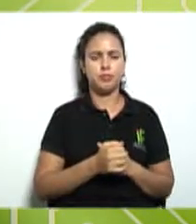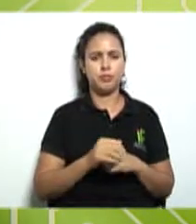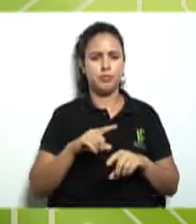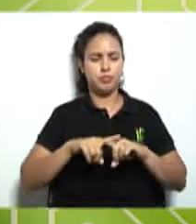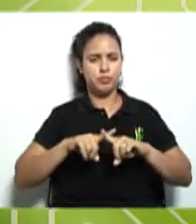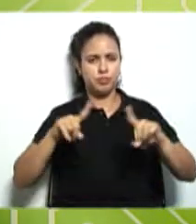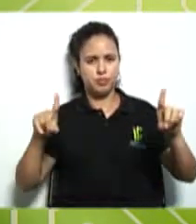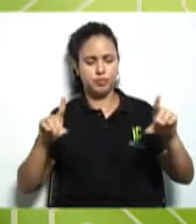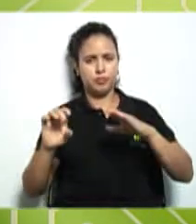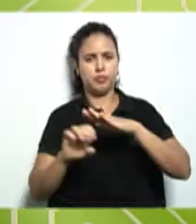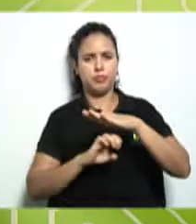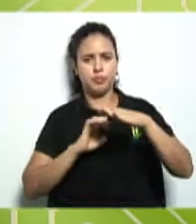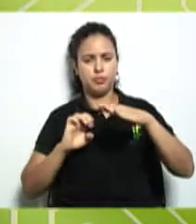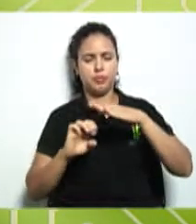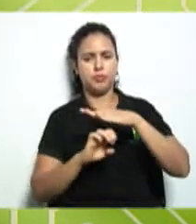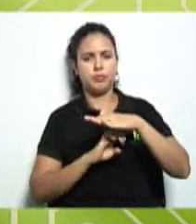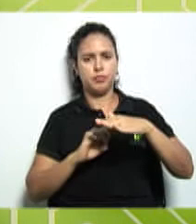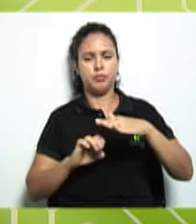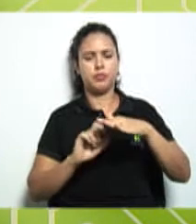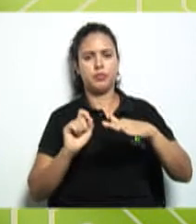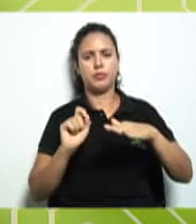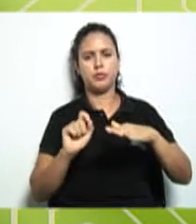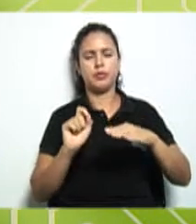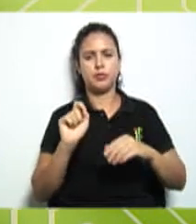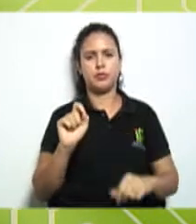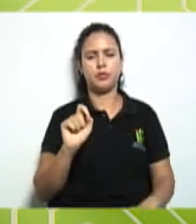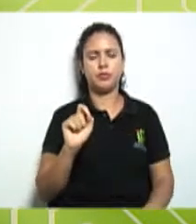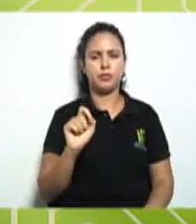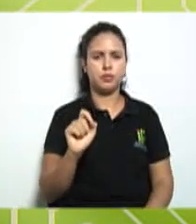capital, o que acontece? Quem tem